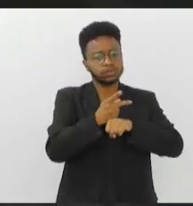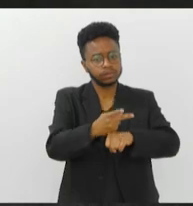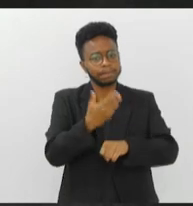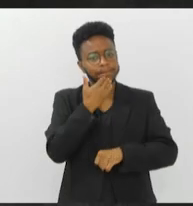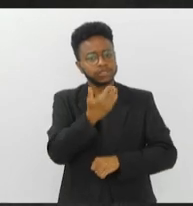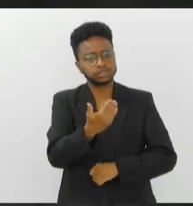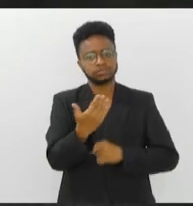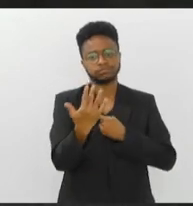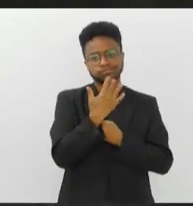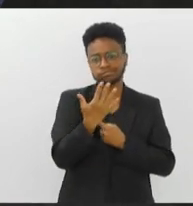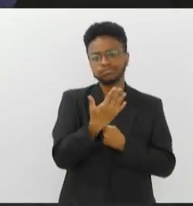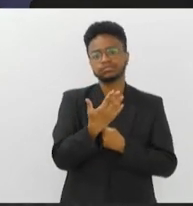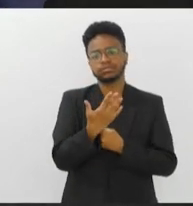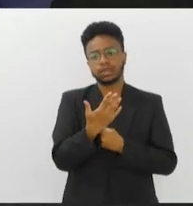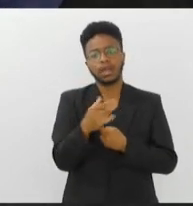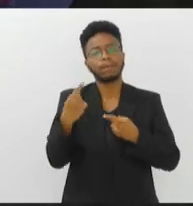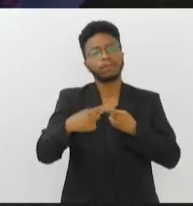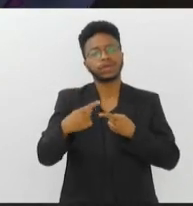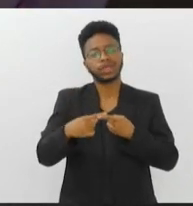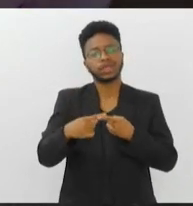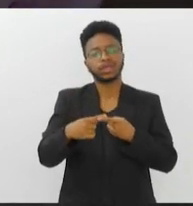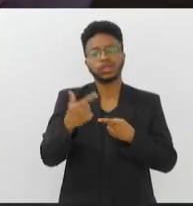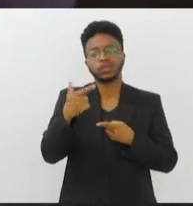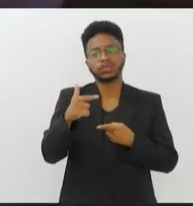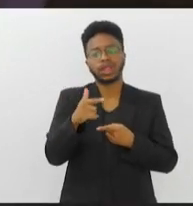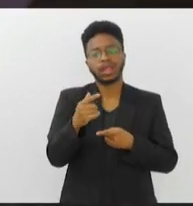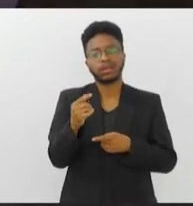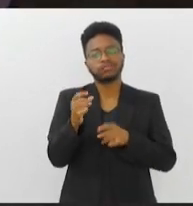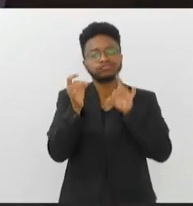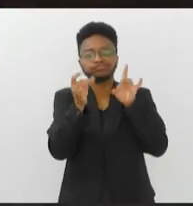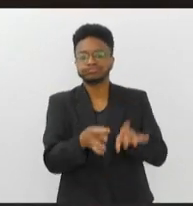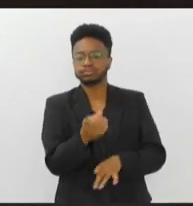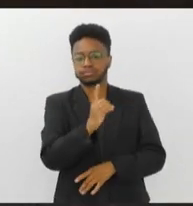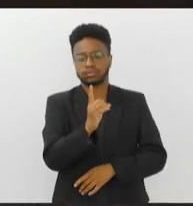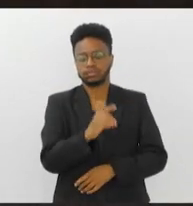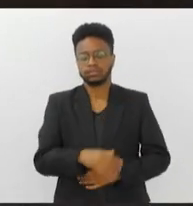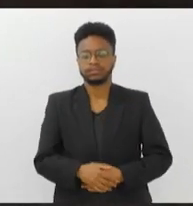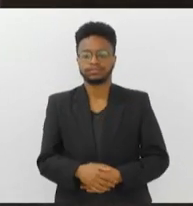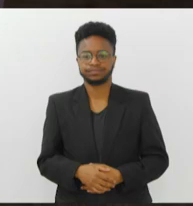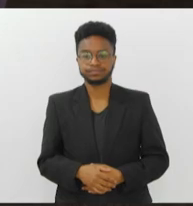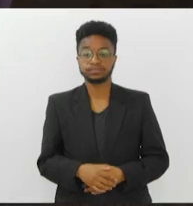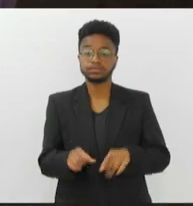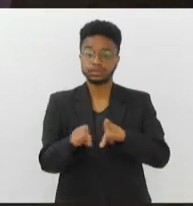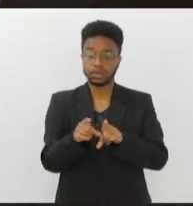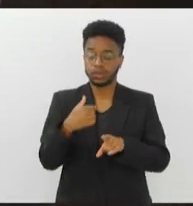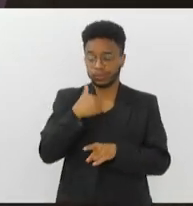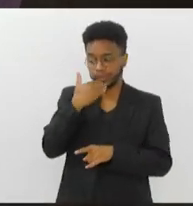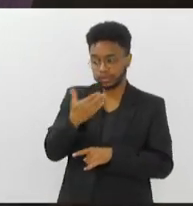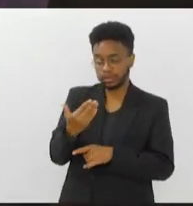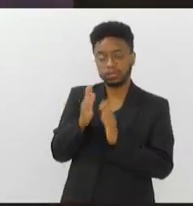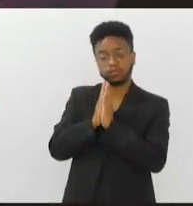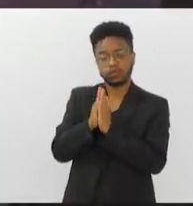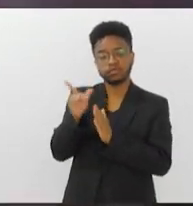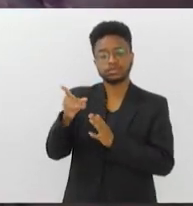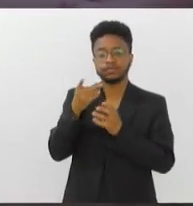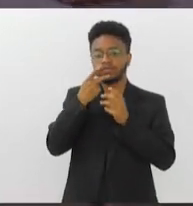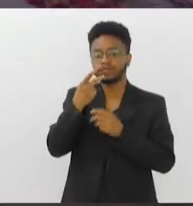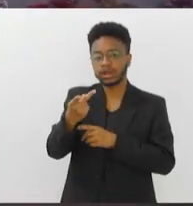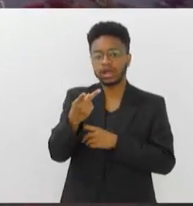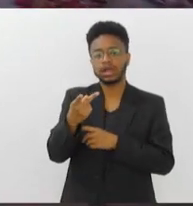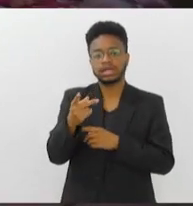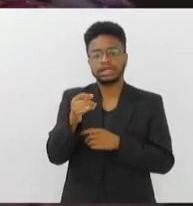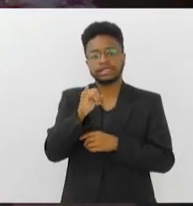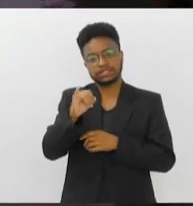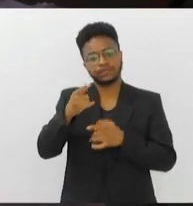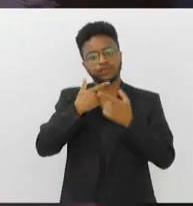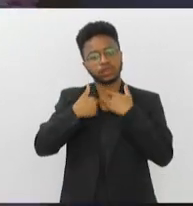ajuda, socorro, porque elas não estão desemparadas. E eu queria que você, por favor, reforçasse os casos de denúncia, né?